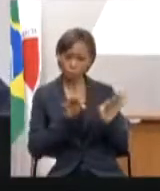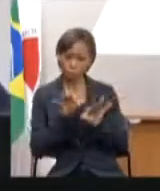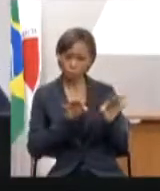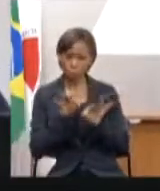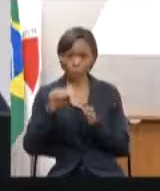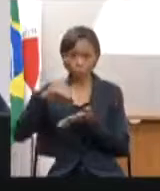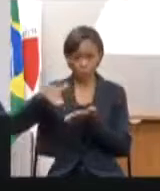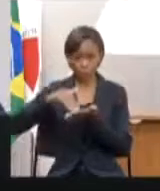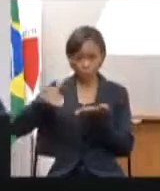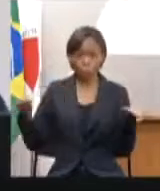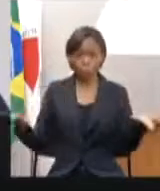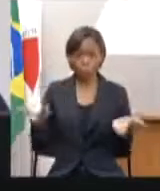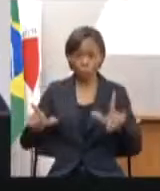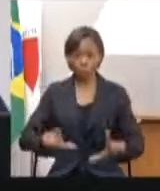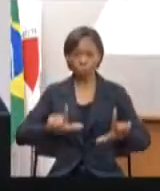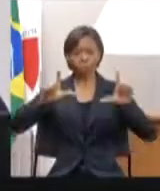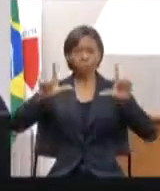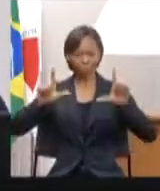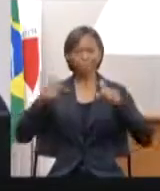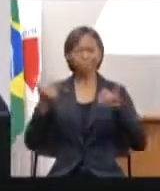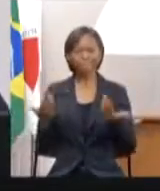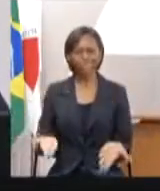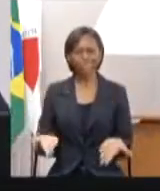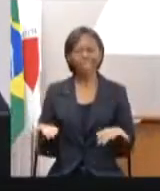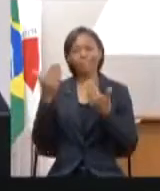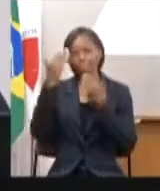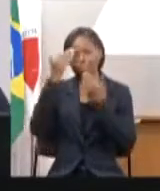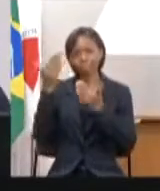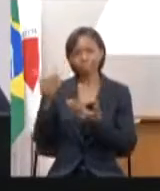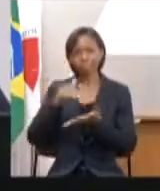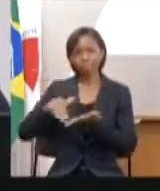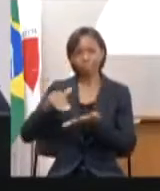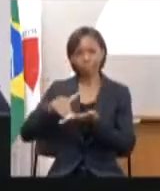lança aqui hoje agradecer eu acho que secretário que